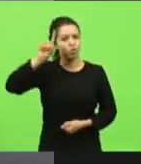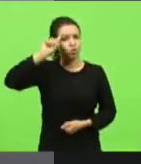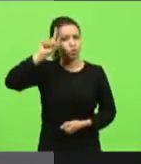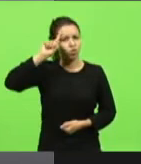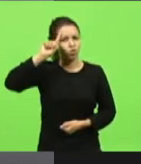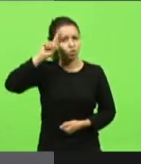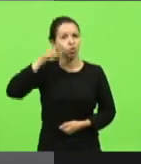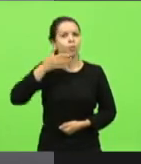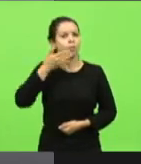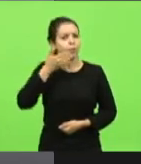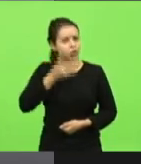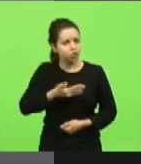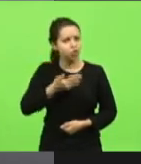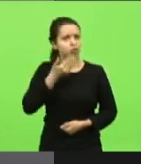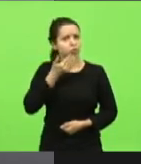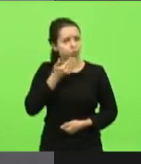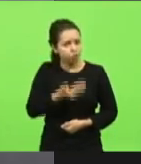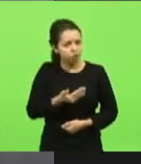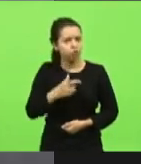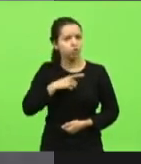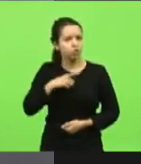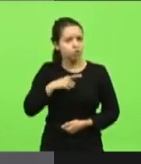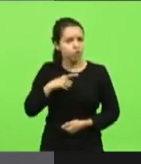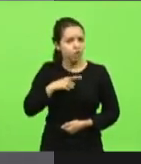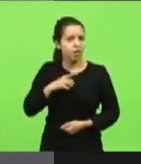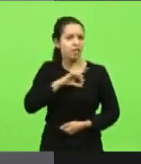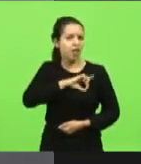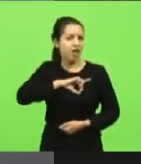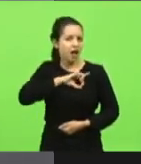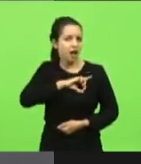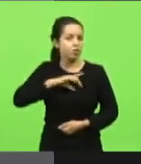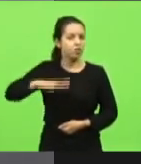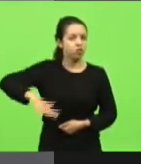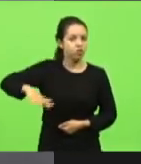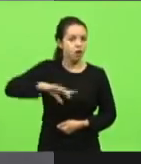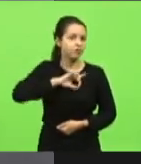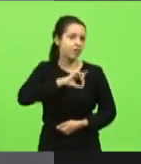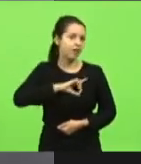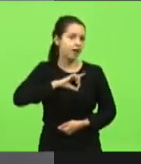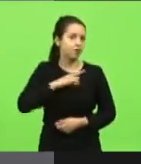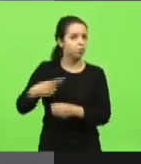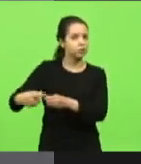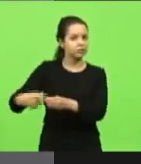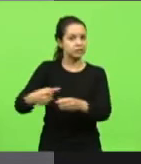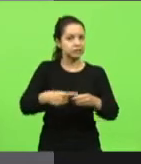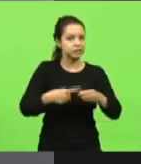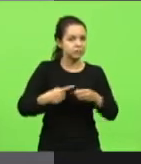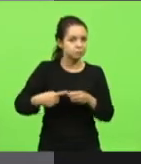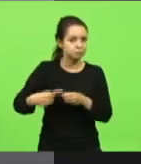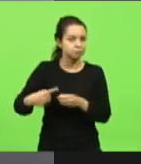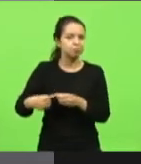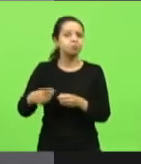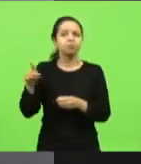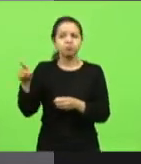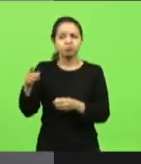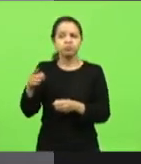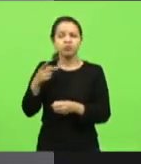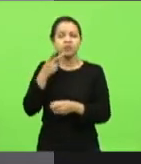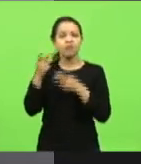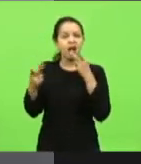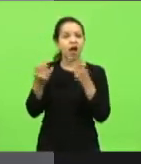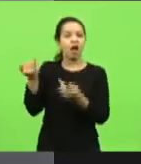pedidos dos delegados regionais dos delegados dos municípios falando da falta